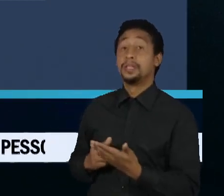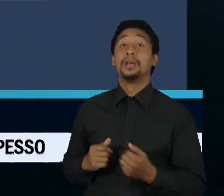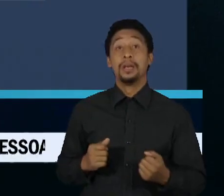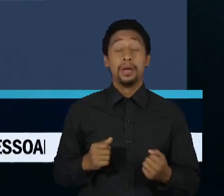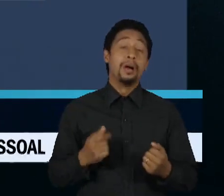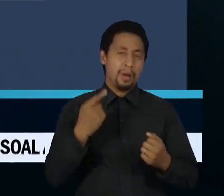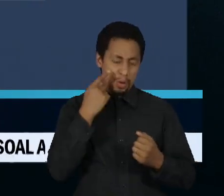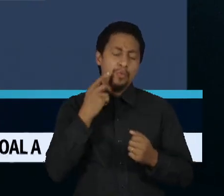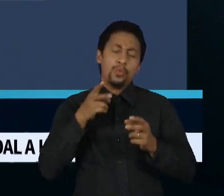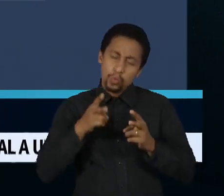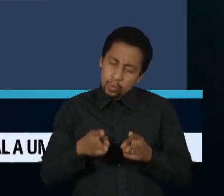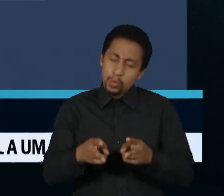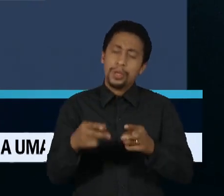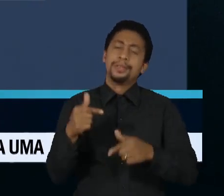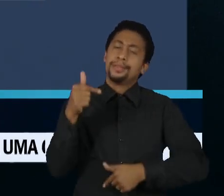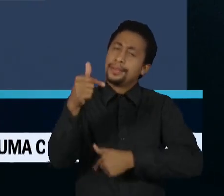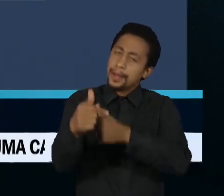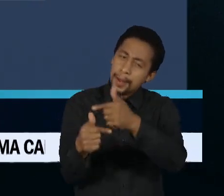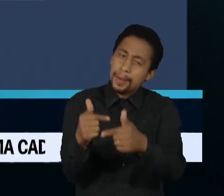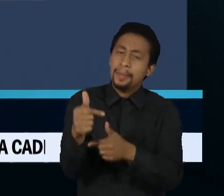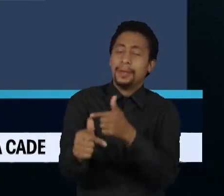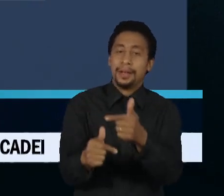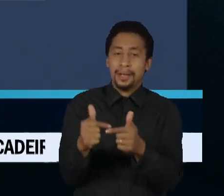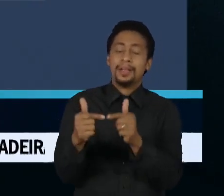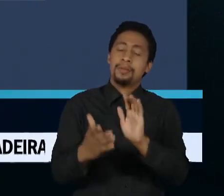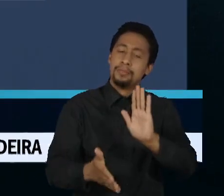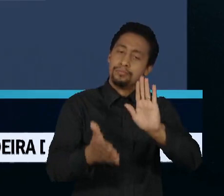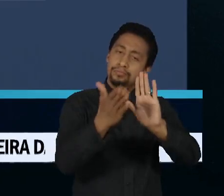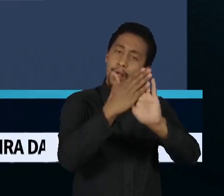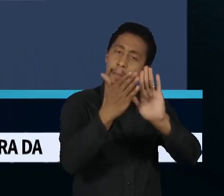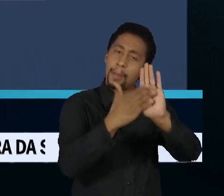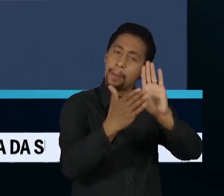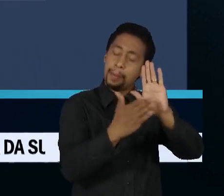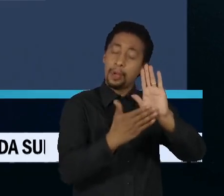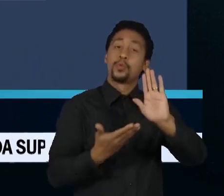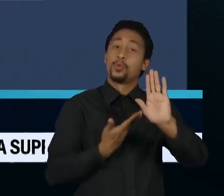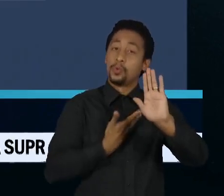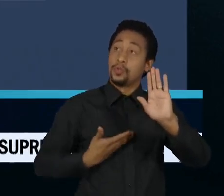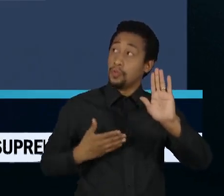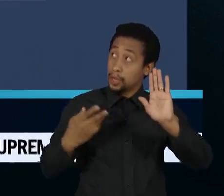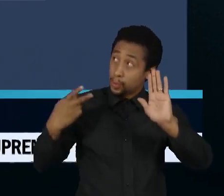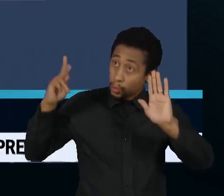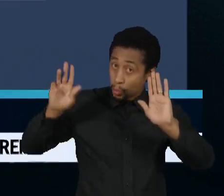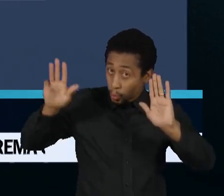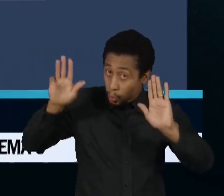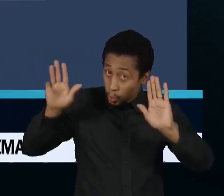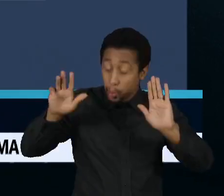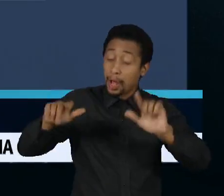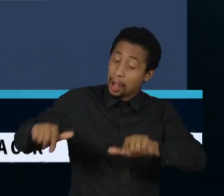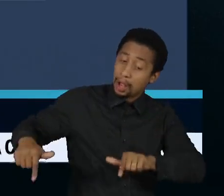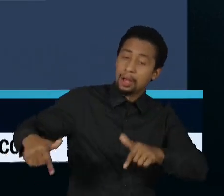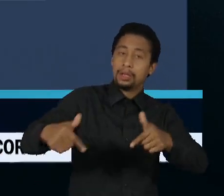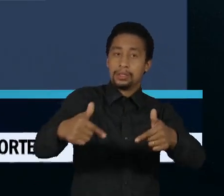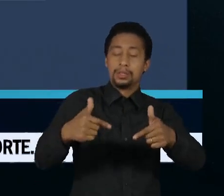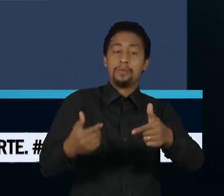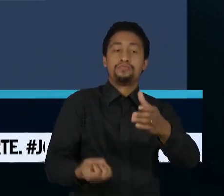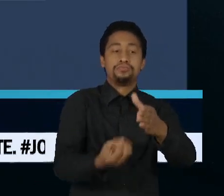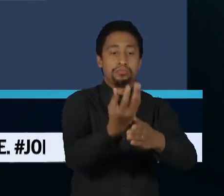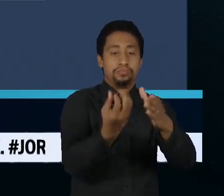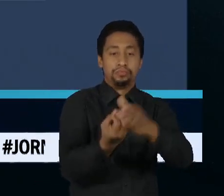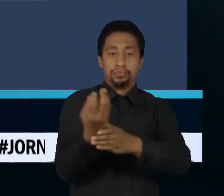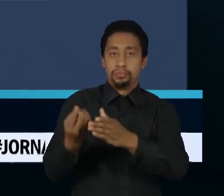continuar o trabalho para garantir que a agenda do governo seja implementada. E reforçou que o diálogo